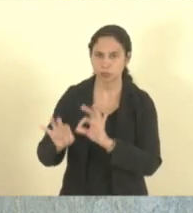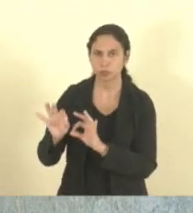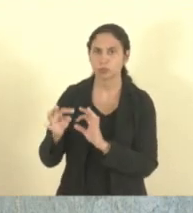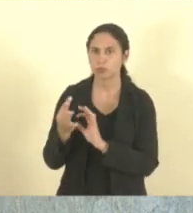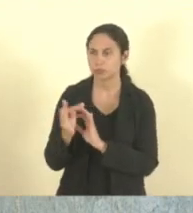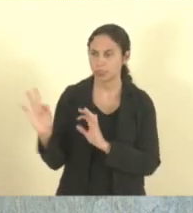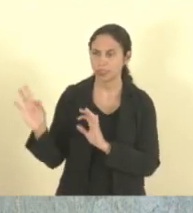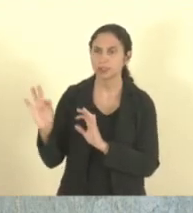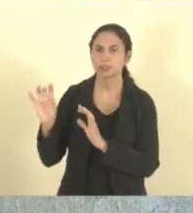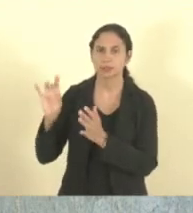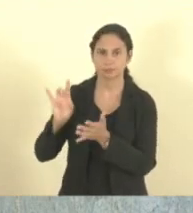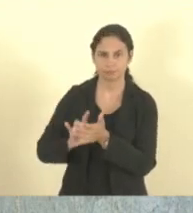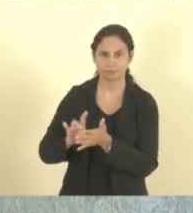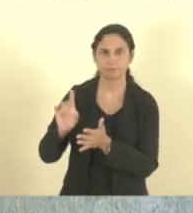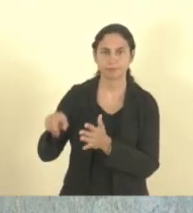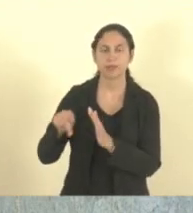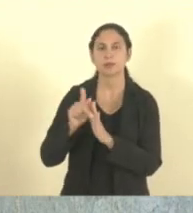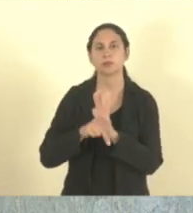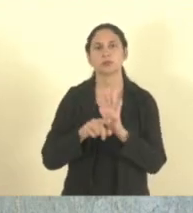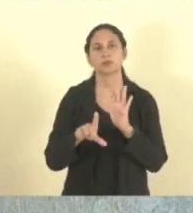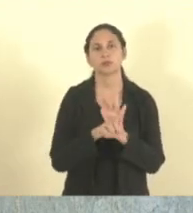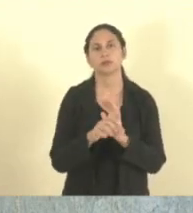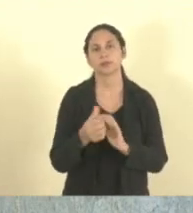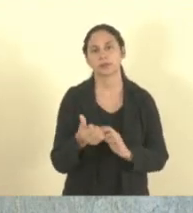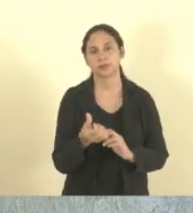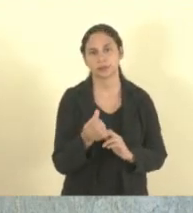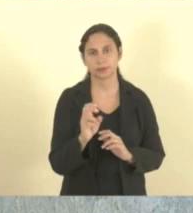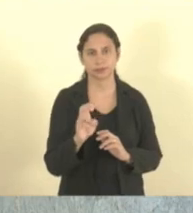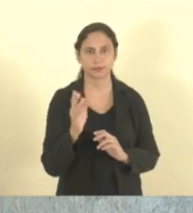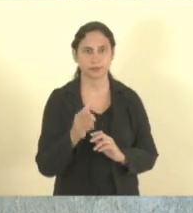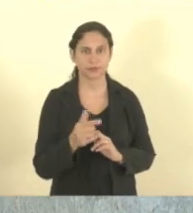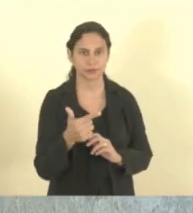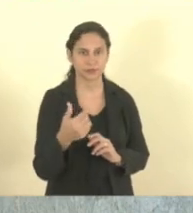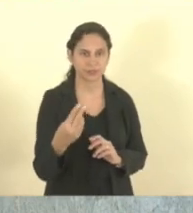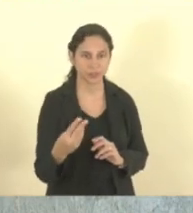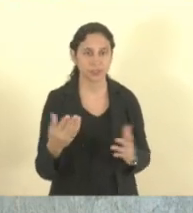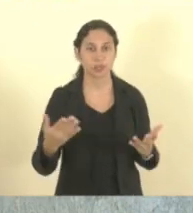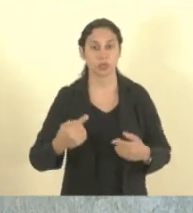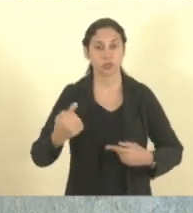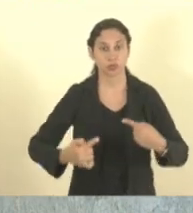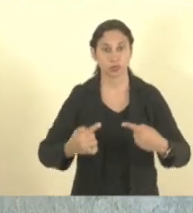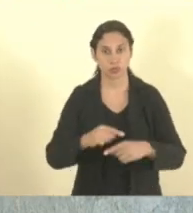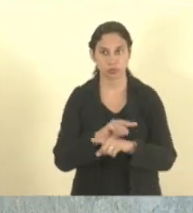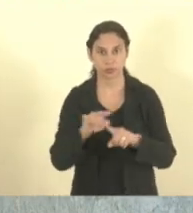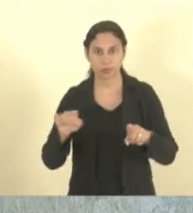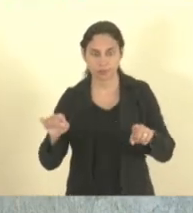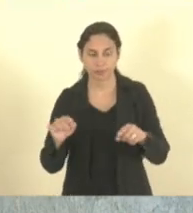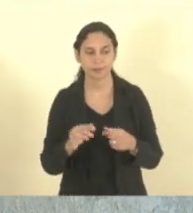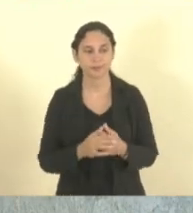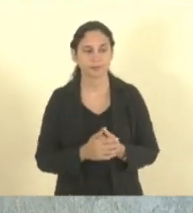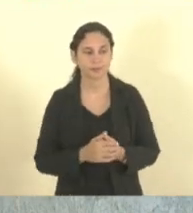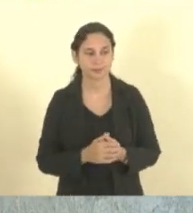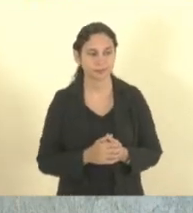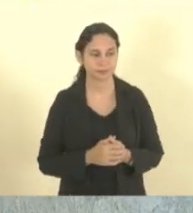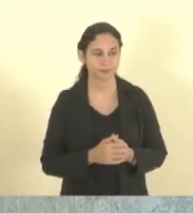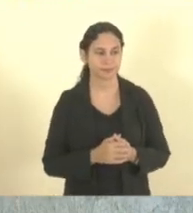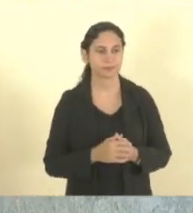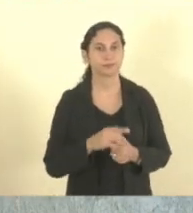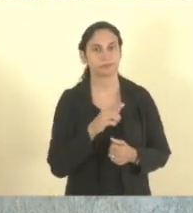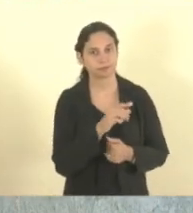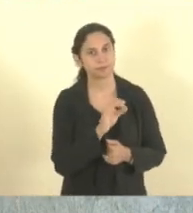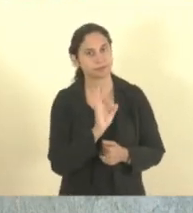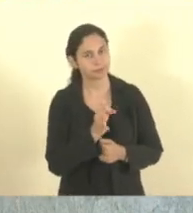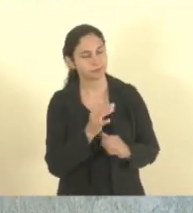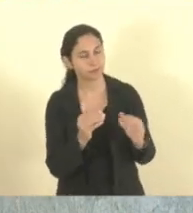matéria do projeto de lei 165.23. Coloca a matéria em discussão. Presidente, deputado Lucas, o senhor colocou bem.